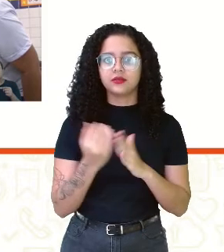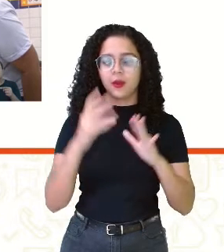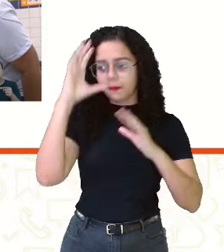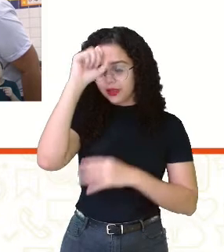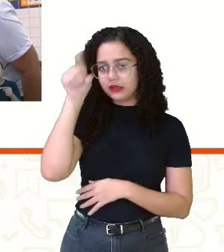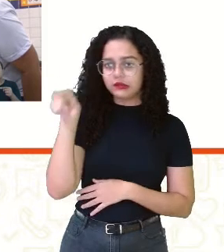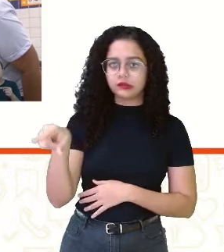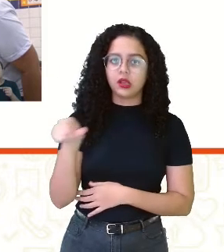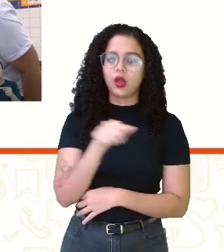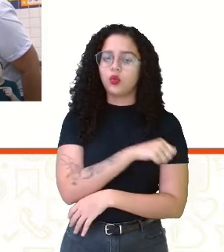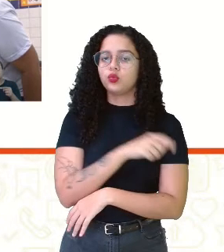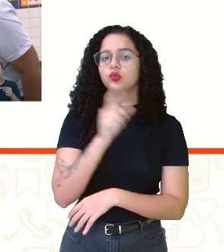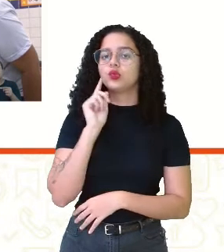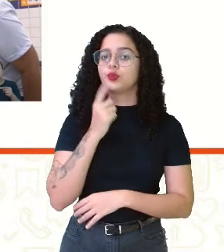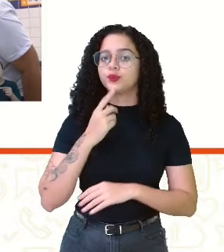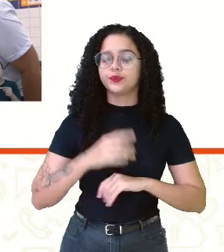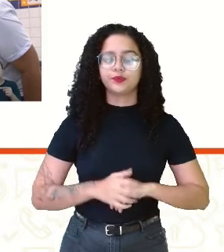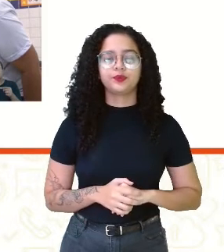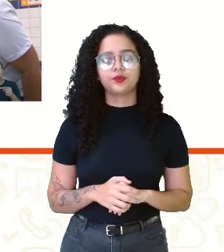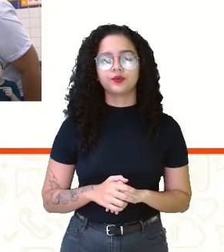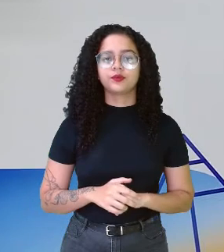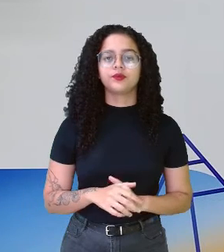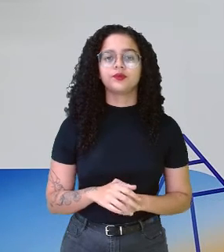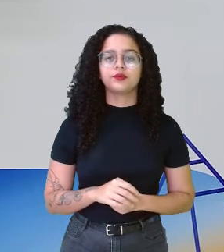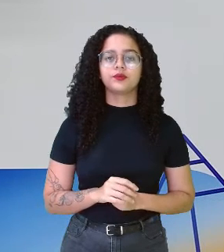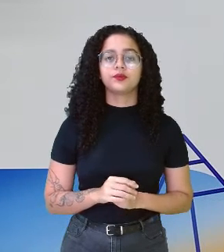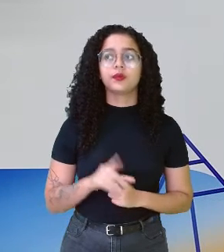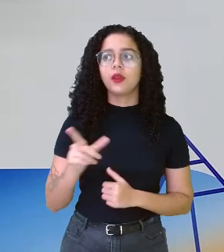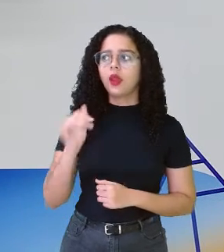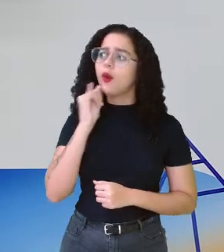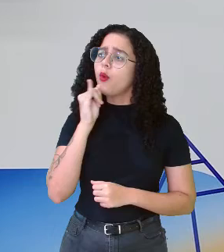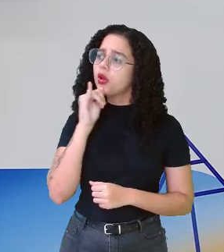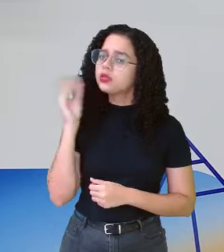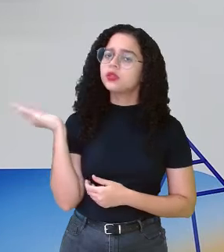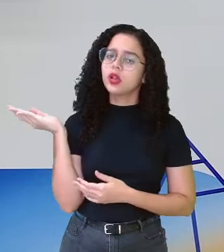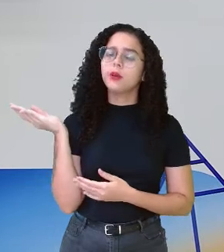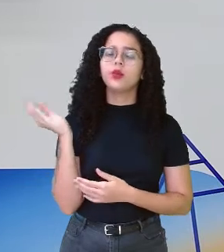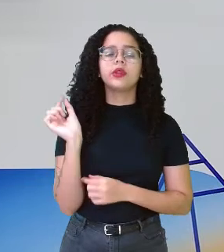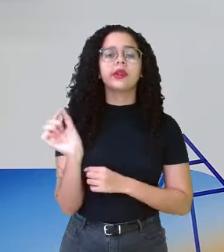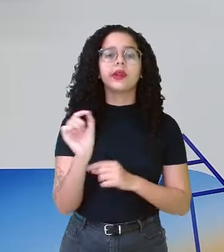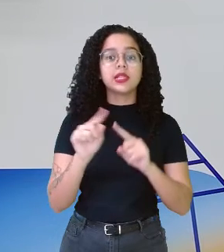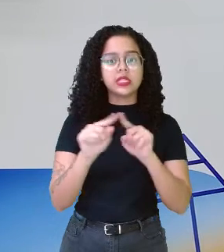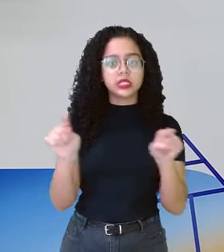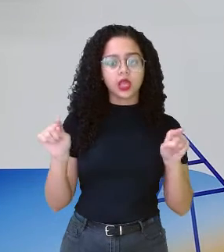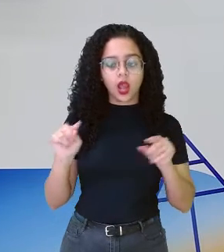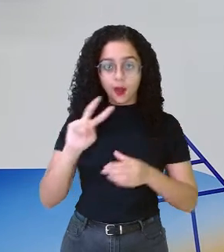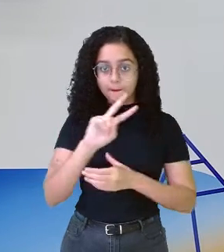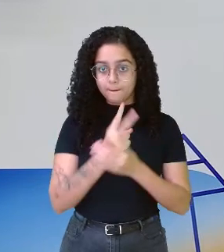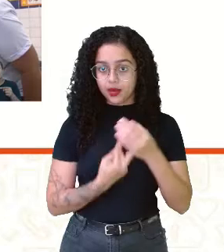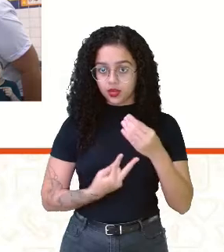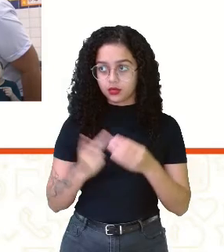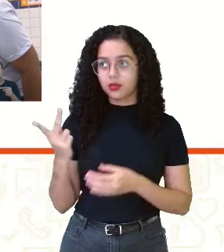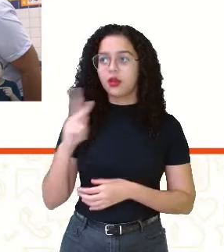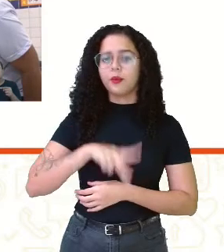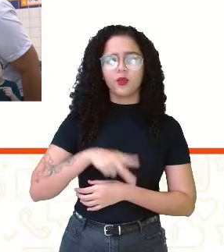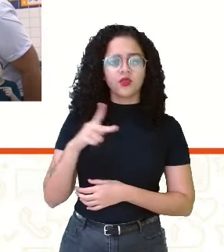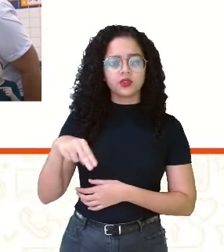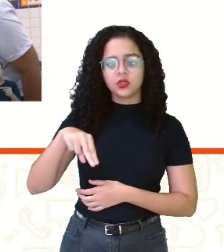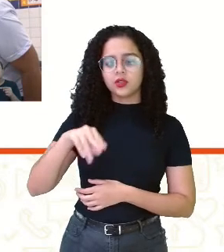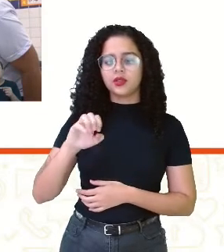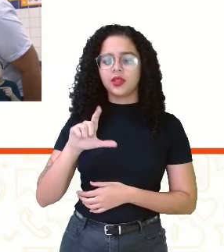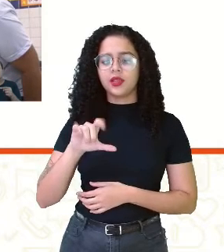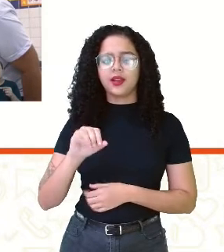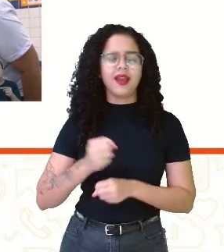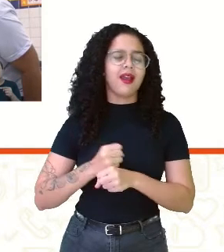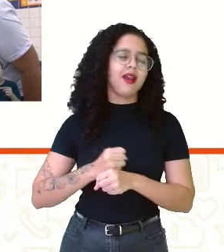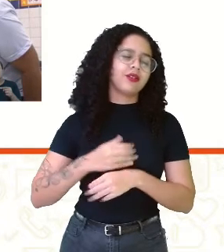aprendizagem desse estudante surdo. Esse é um exemplo de sala bilingüe. A professora Nélia, com anos de experiência,